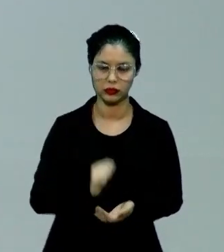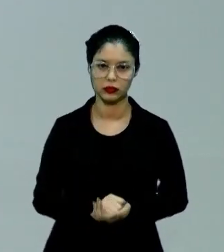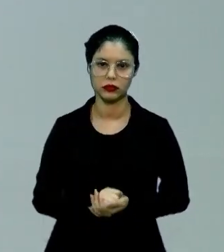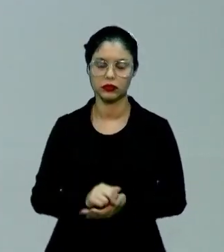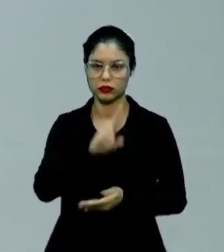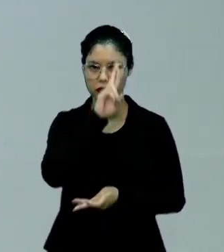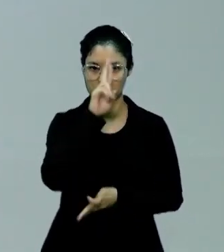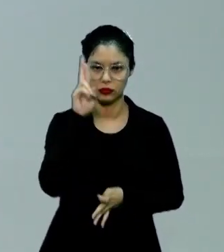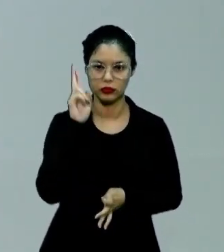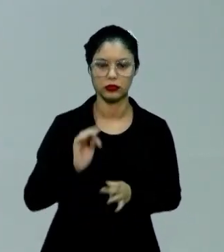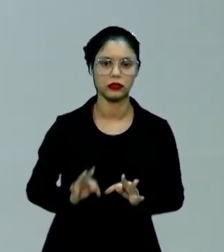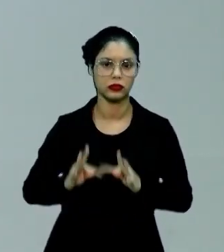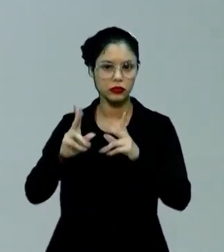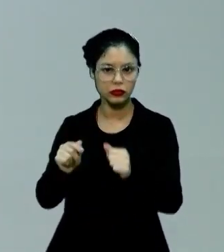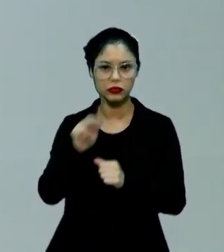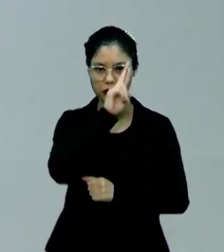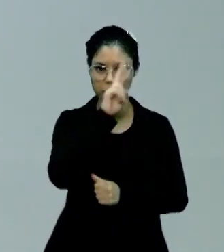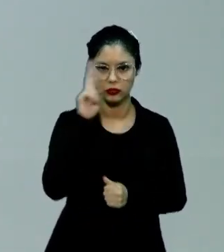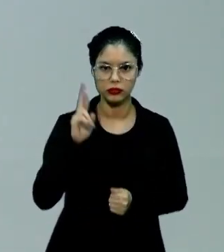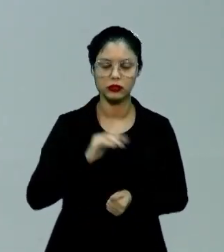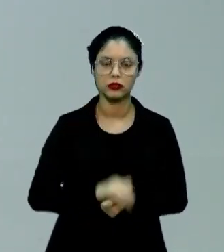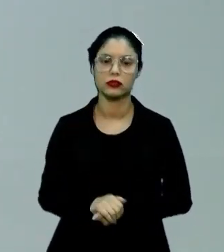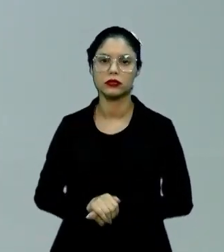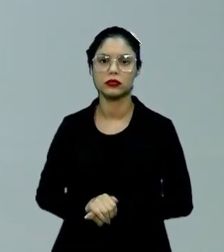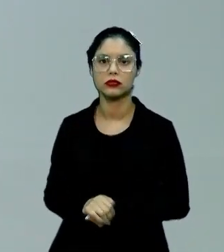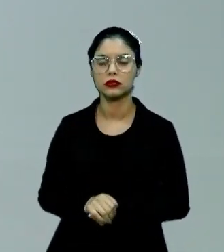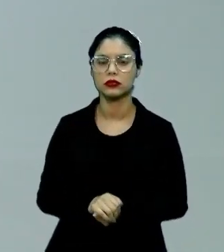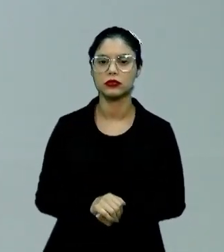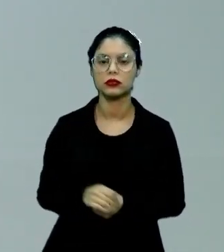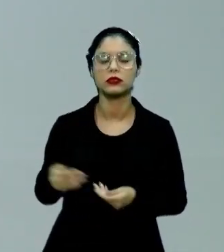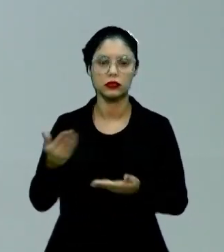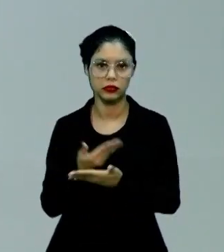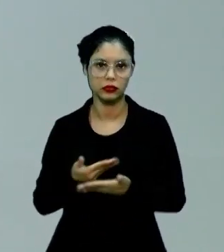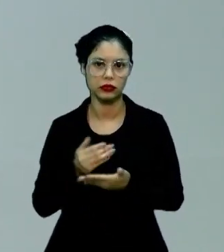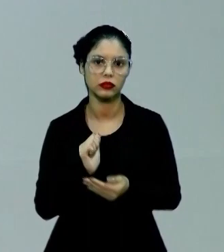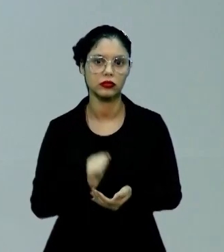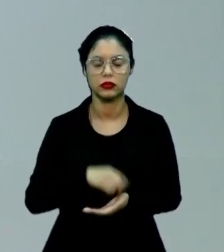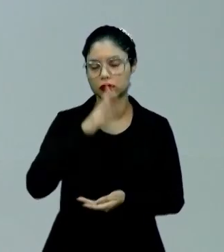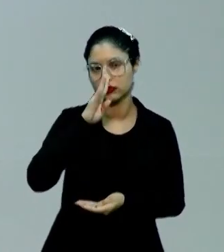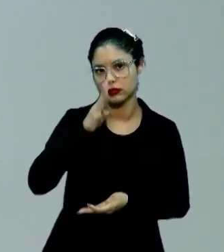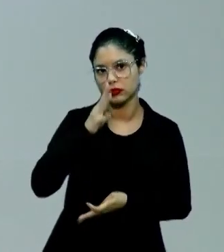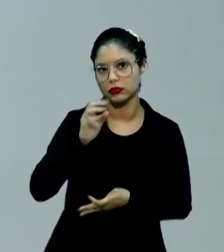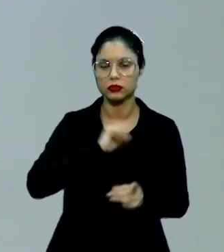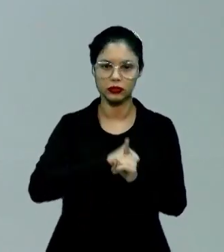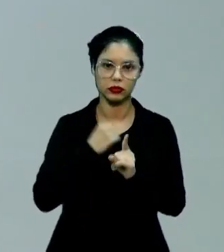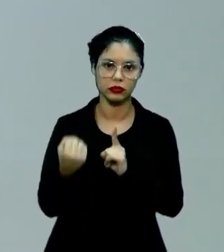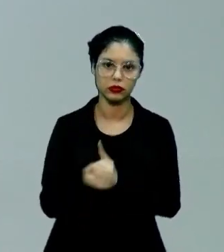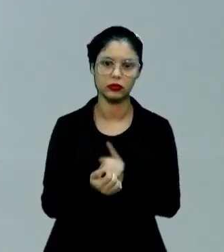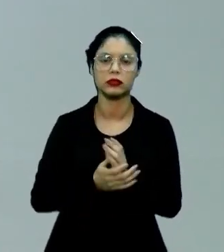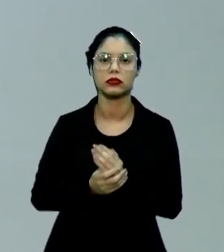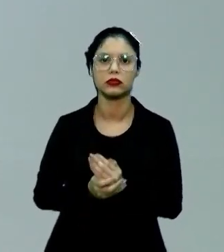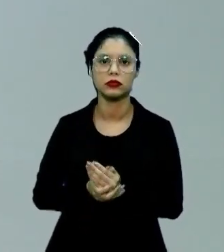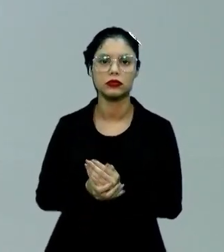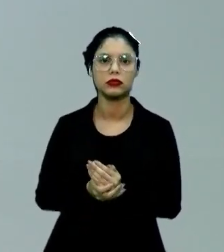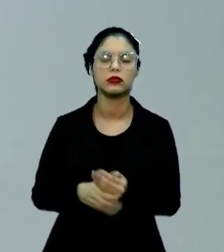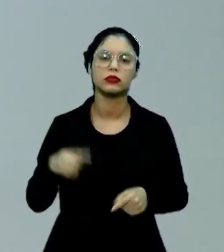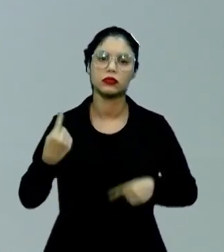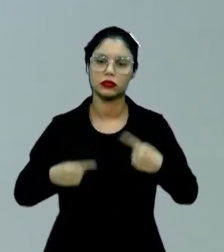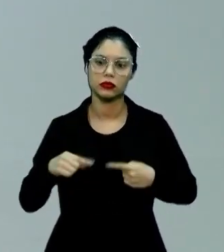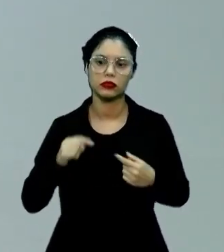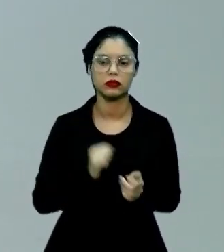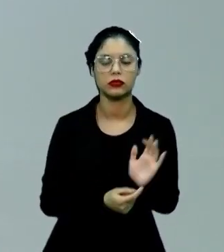história, cria toda uma história, e essa história é velada por uma crítica social, por uma crítica política,